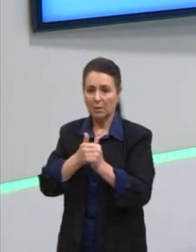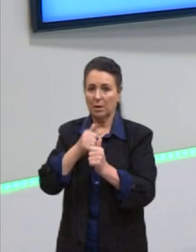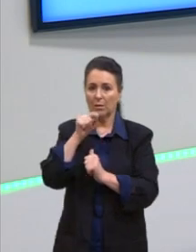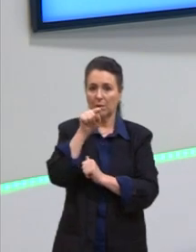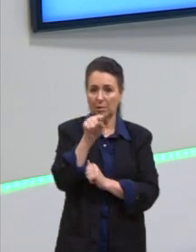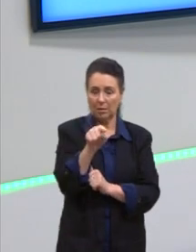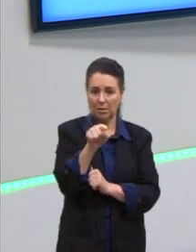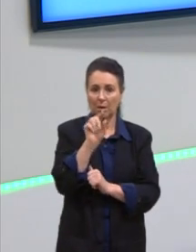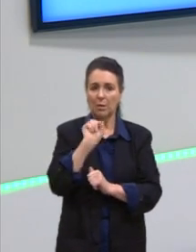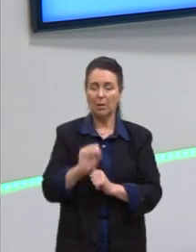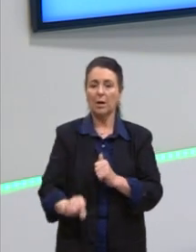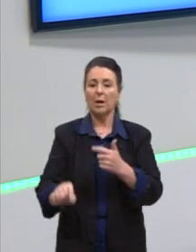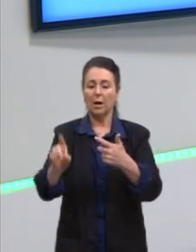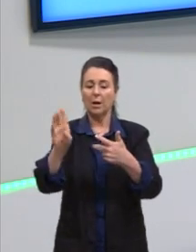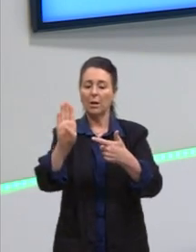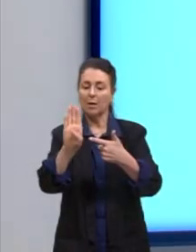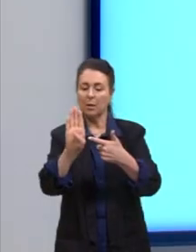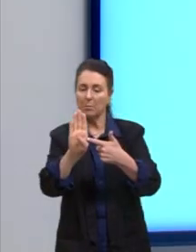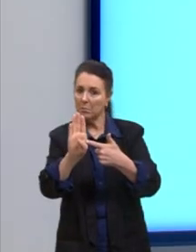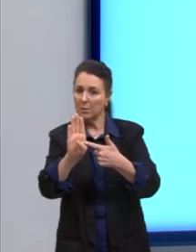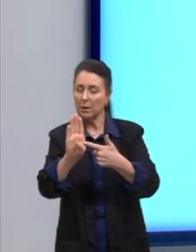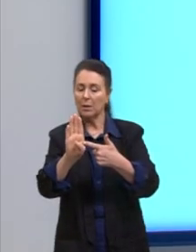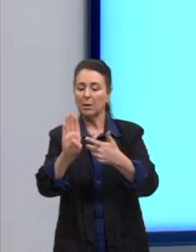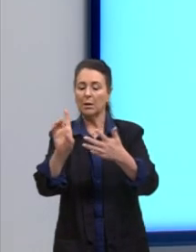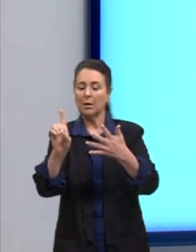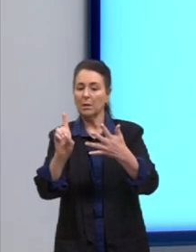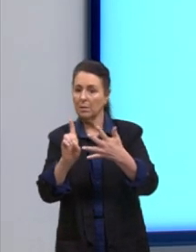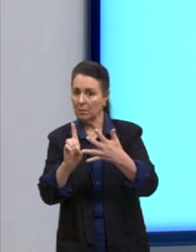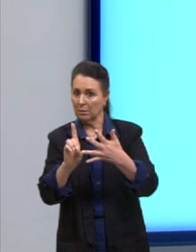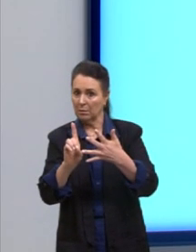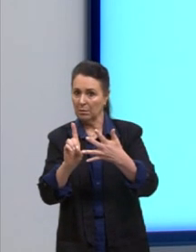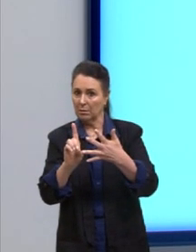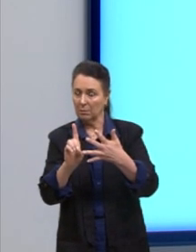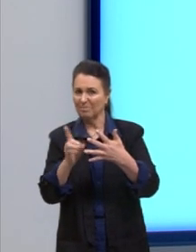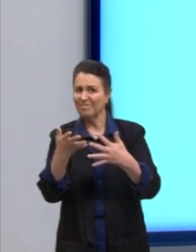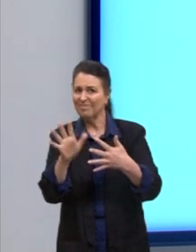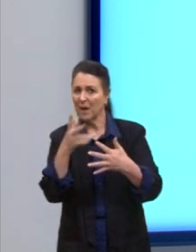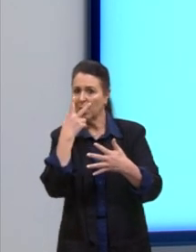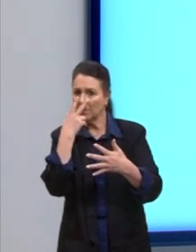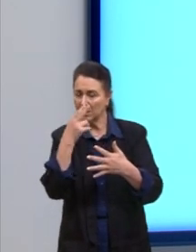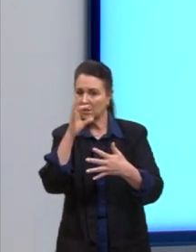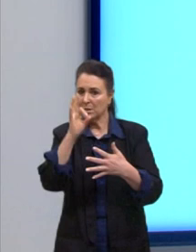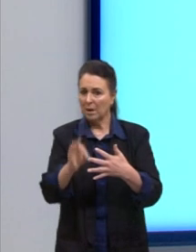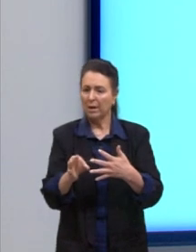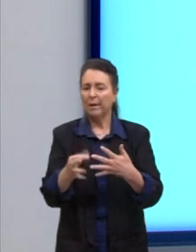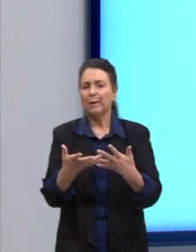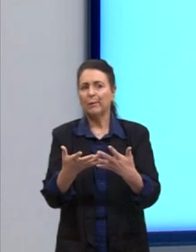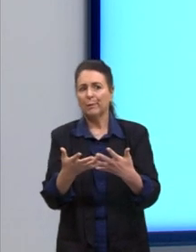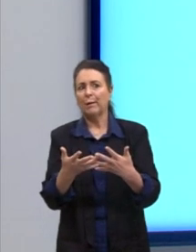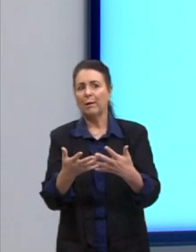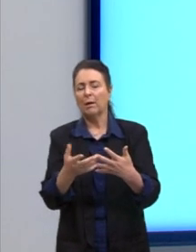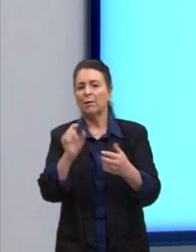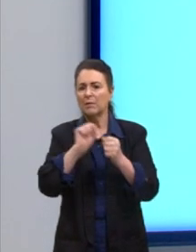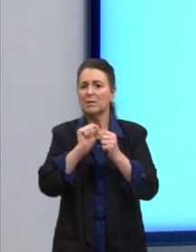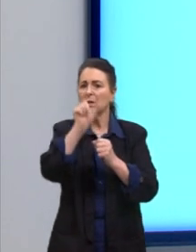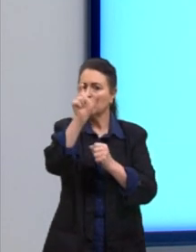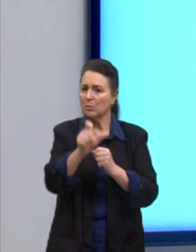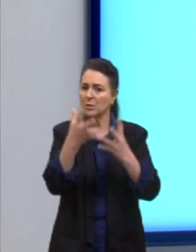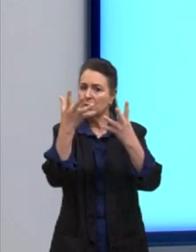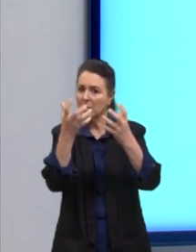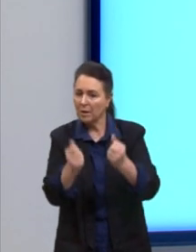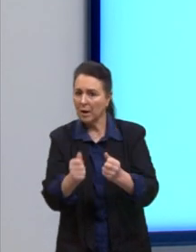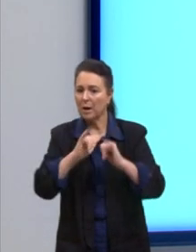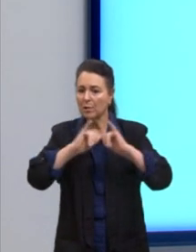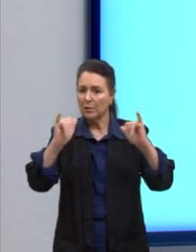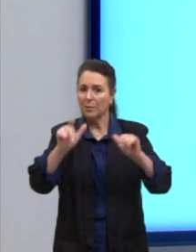seriam a letra B e a letra D, né? Convencer as pessoas e informar a população. A